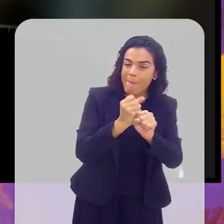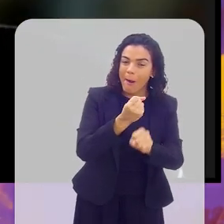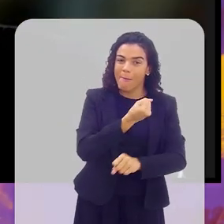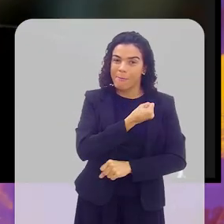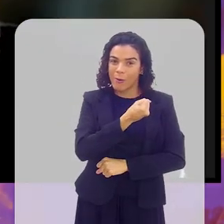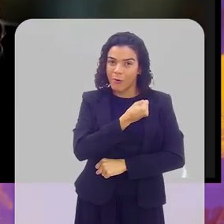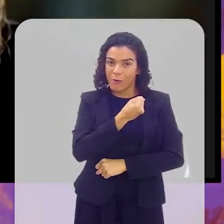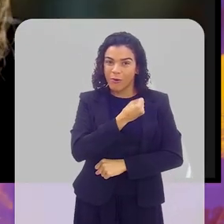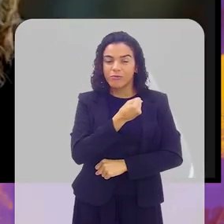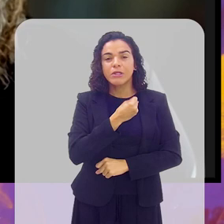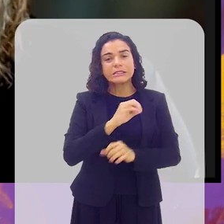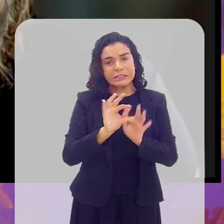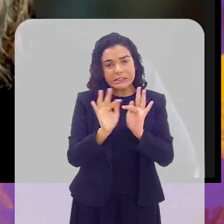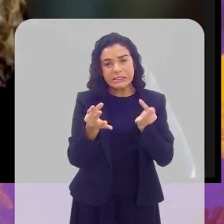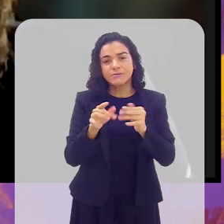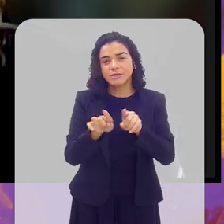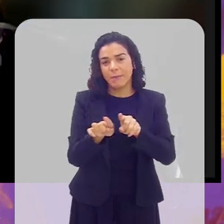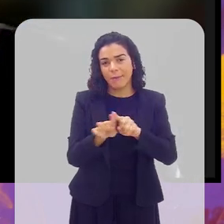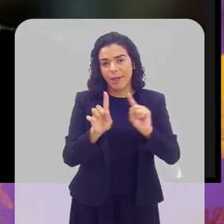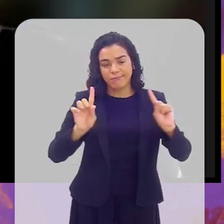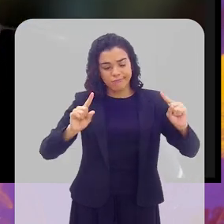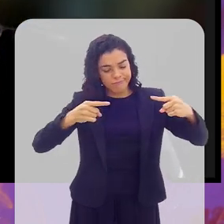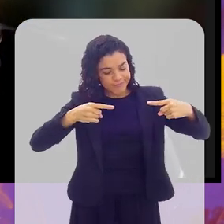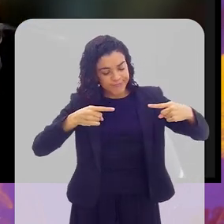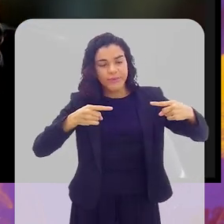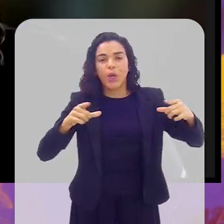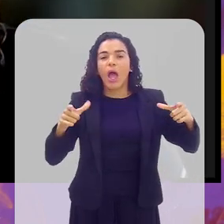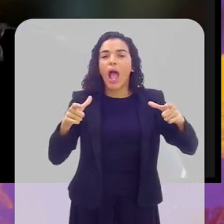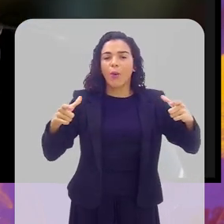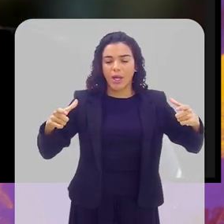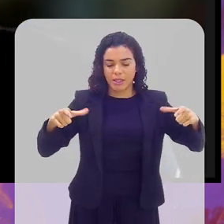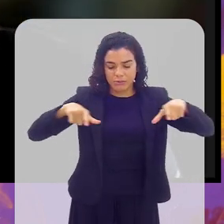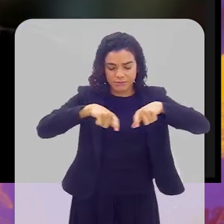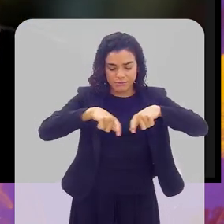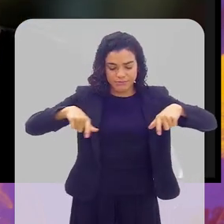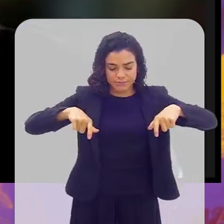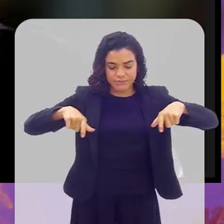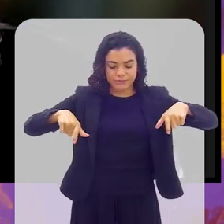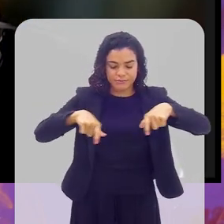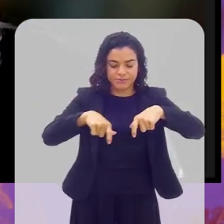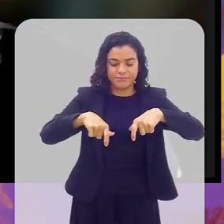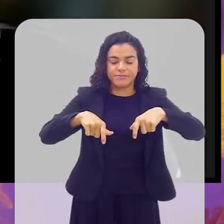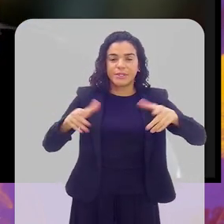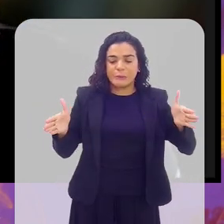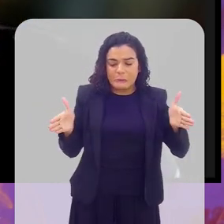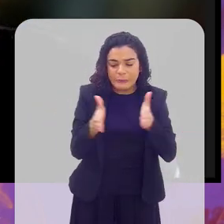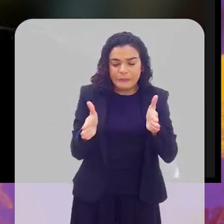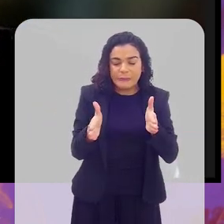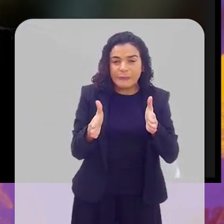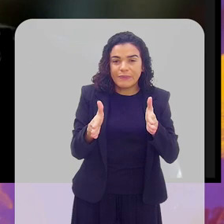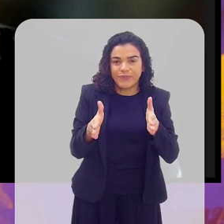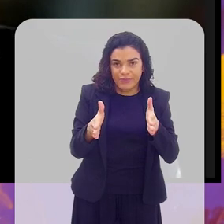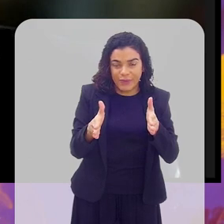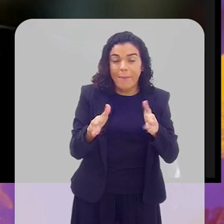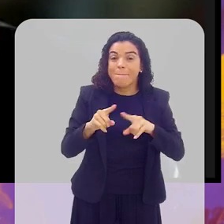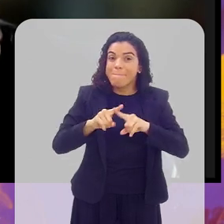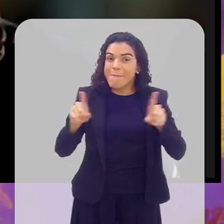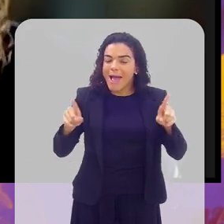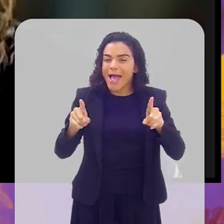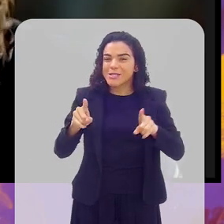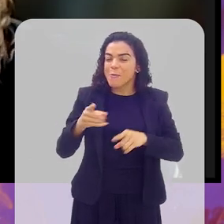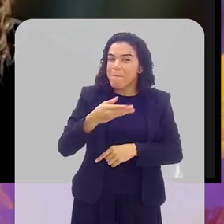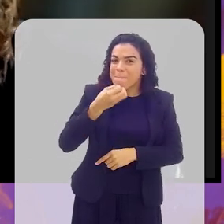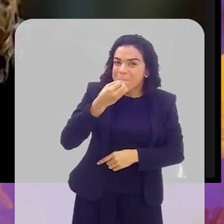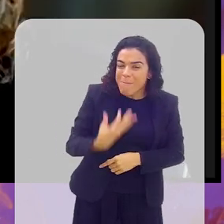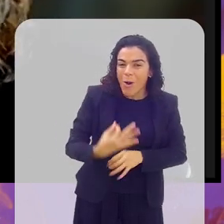torneios de duplas. Joga-se simples também, né? Diminui o tamanho da quadra, né? Para poder confortar dois atletas. Mas a grande